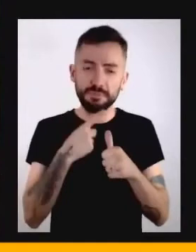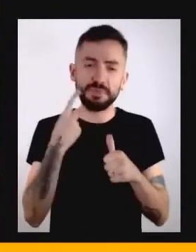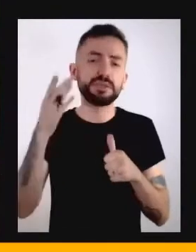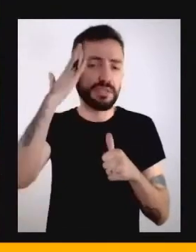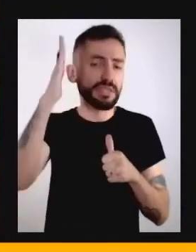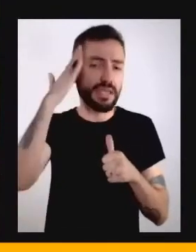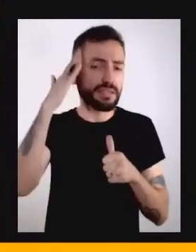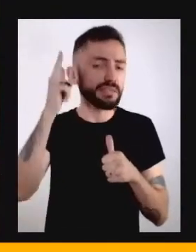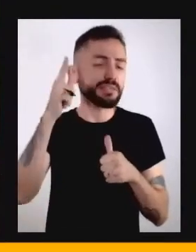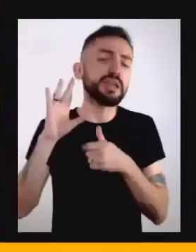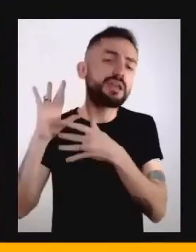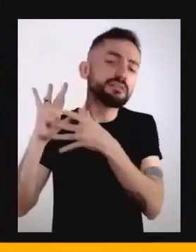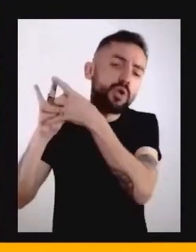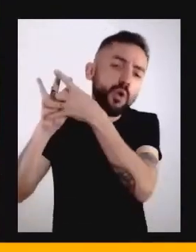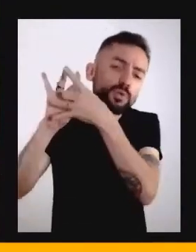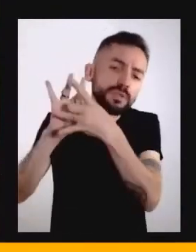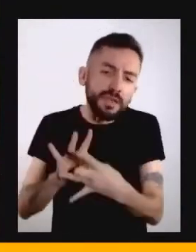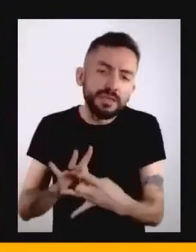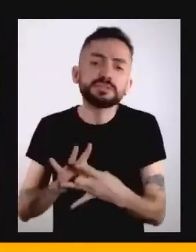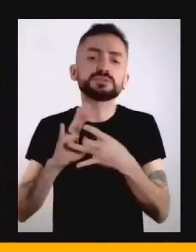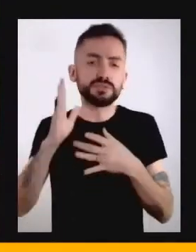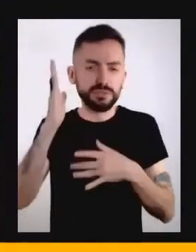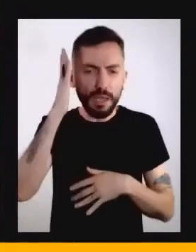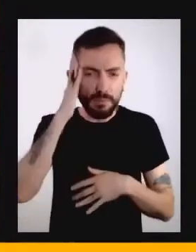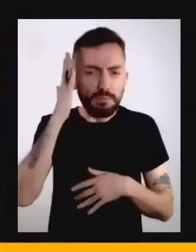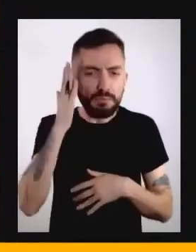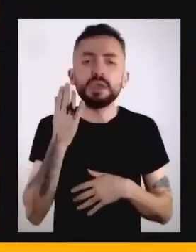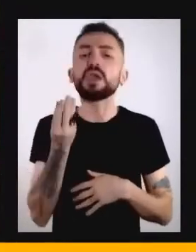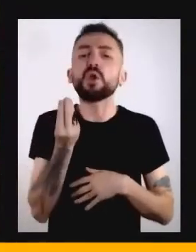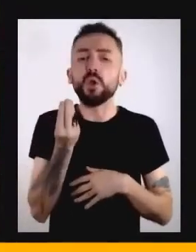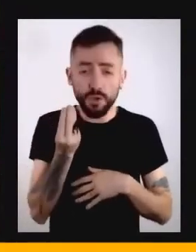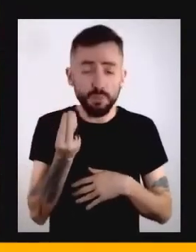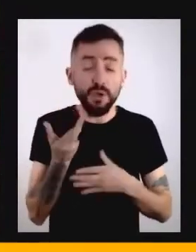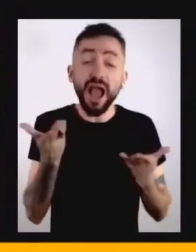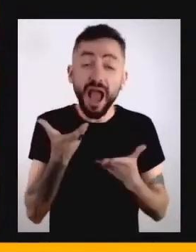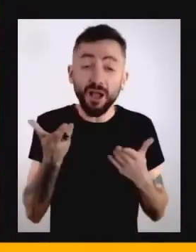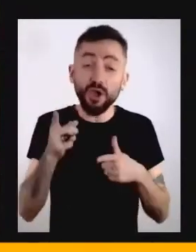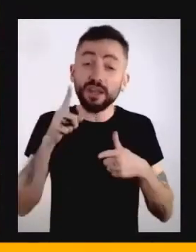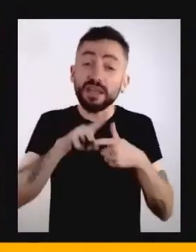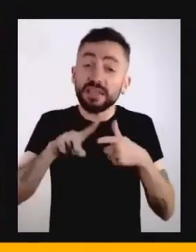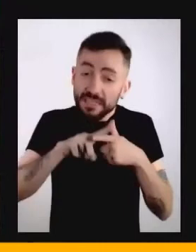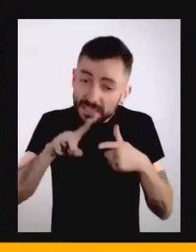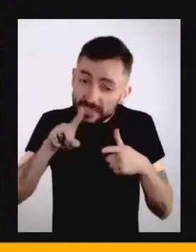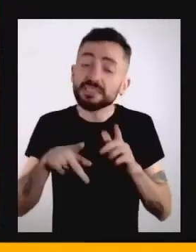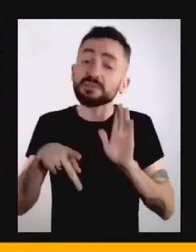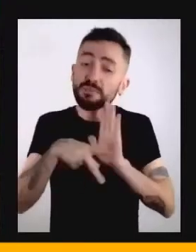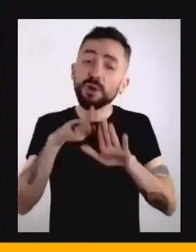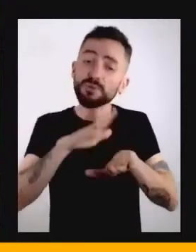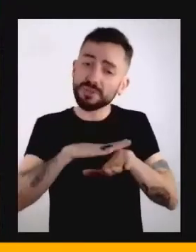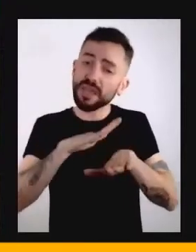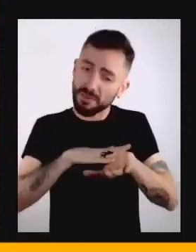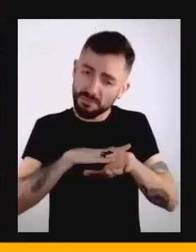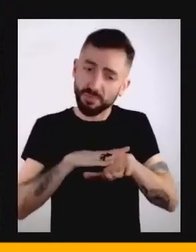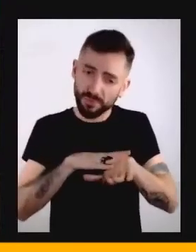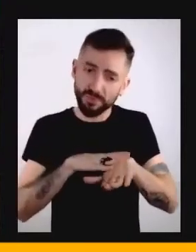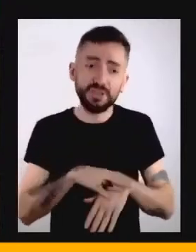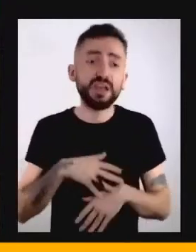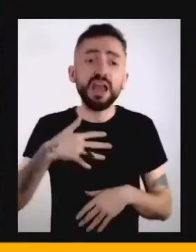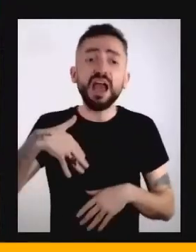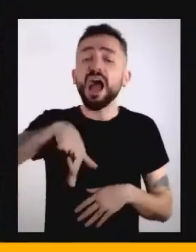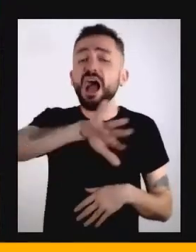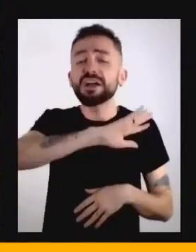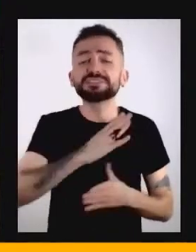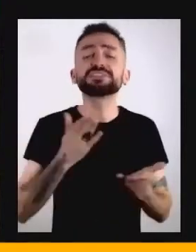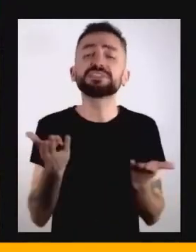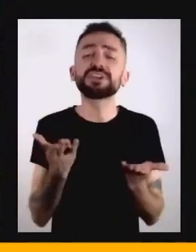contexto, uma questão contextual, em que a gente está vivendo uma crise do tempo contemporâneo. A gente vive imerso numa